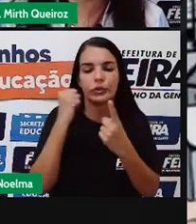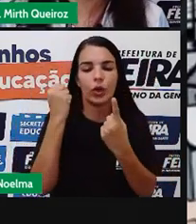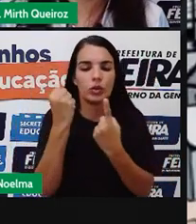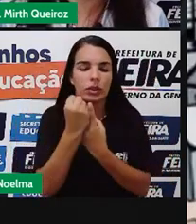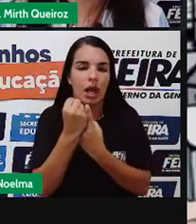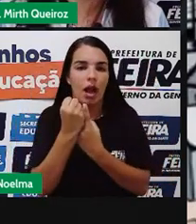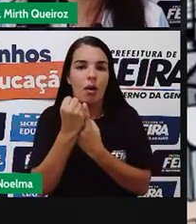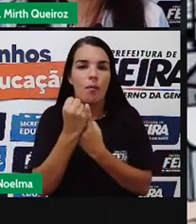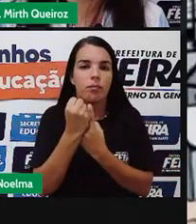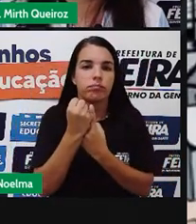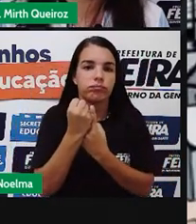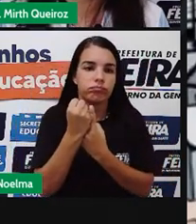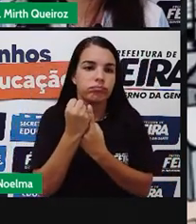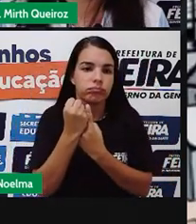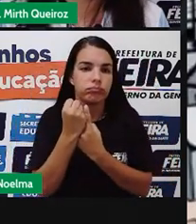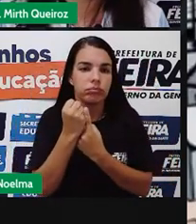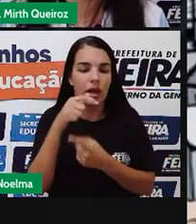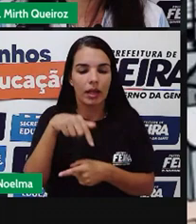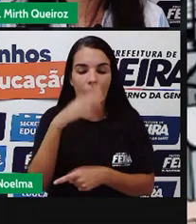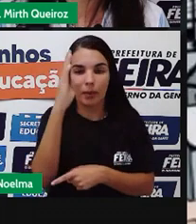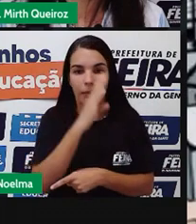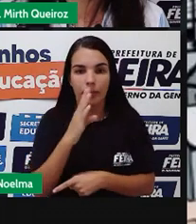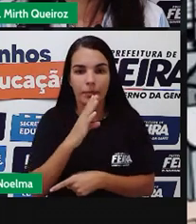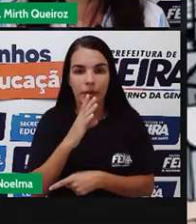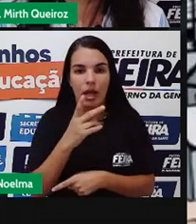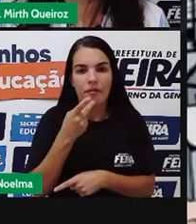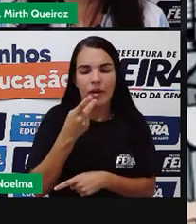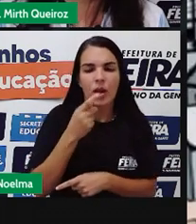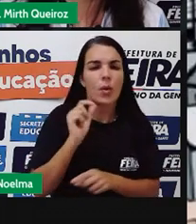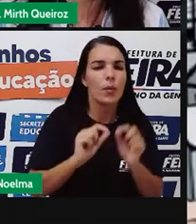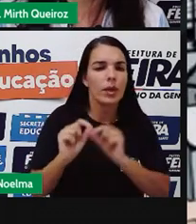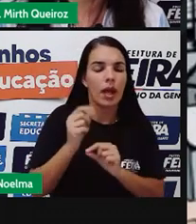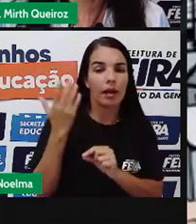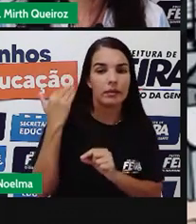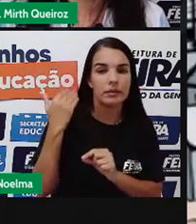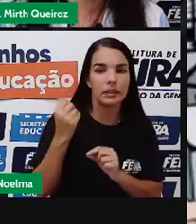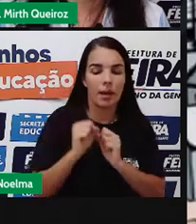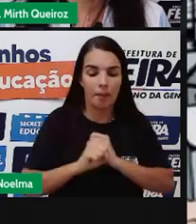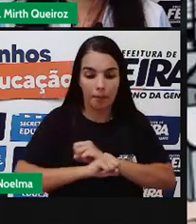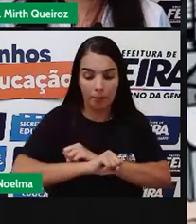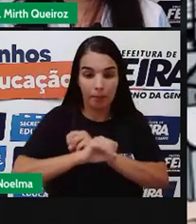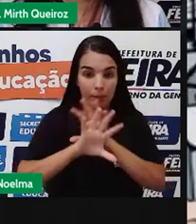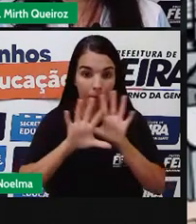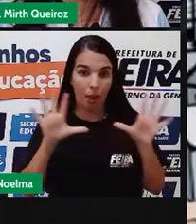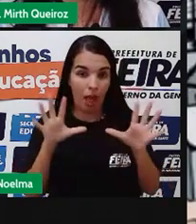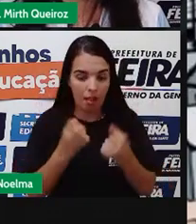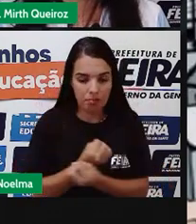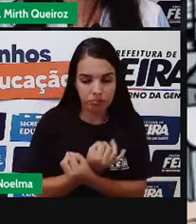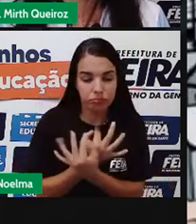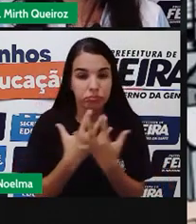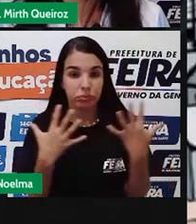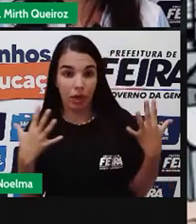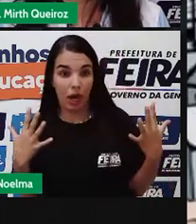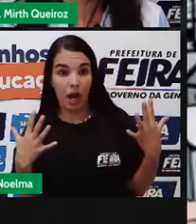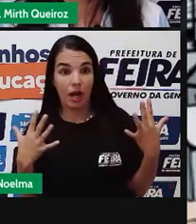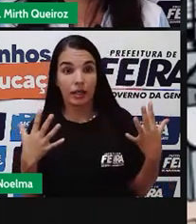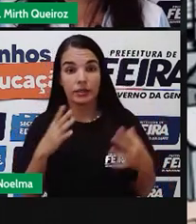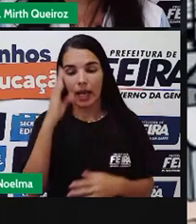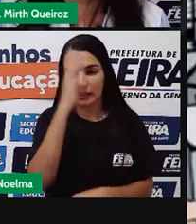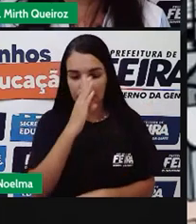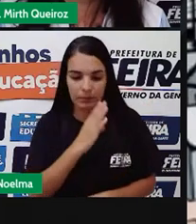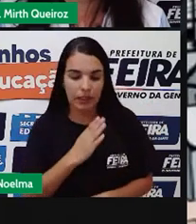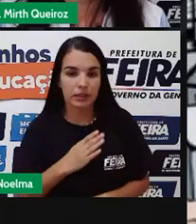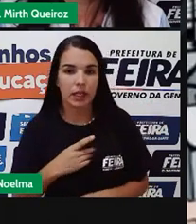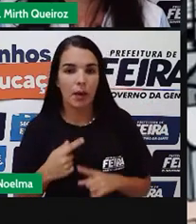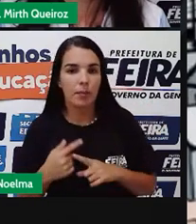gente falou lá sobre a pluralidade brasileira, sobre a pluralidade cultural, né? Onde algumas pessoas acreditam por